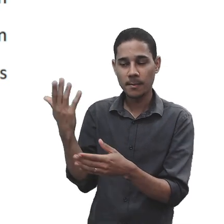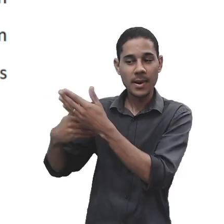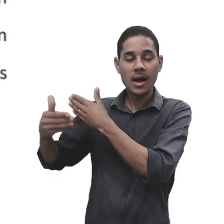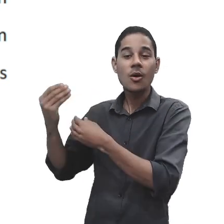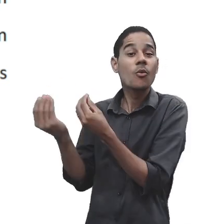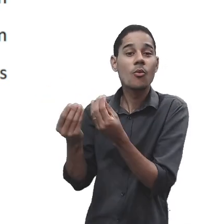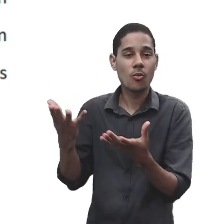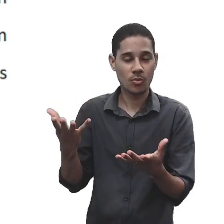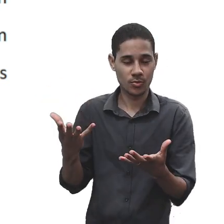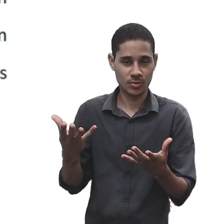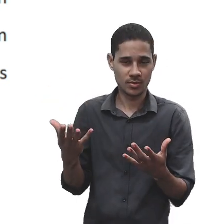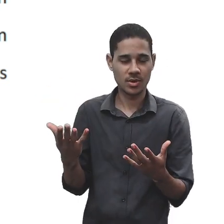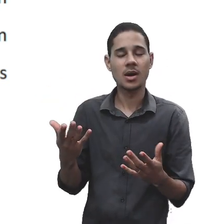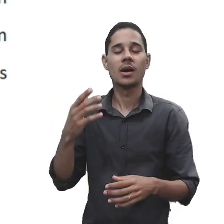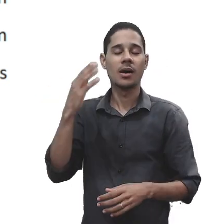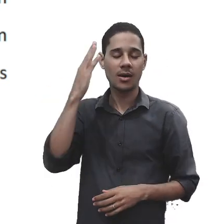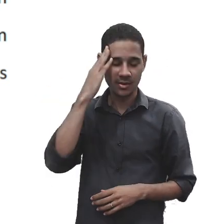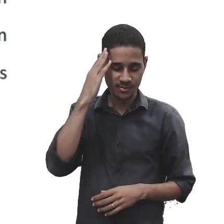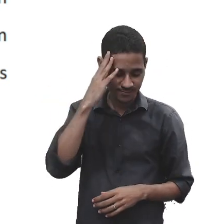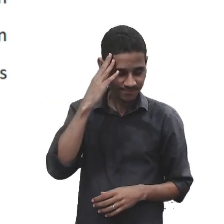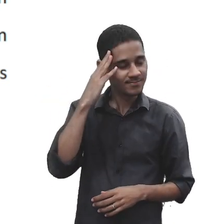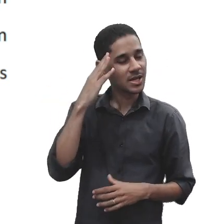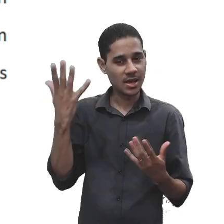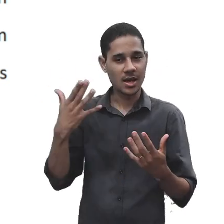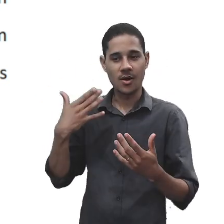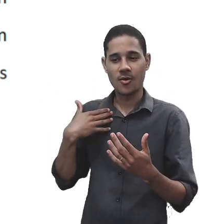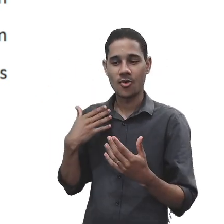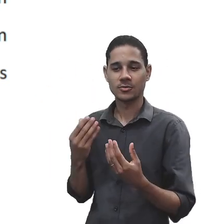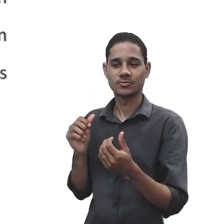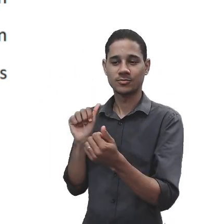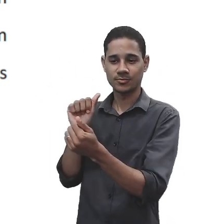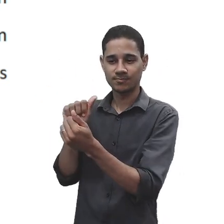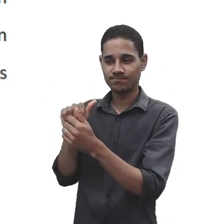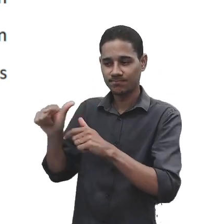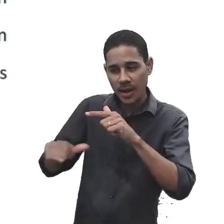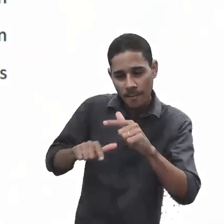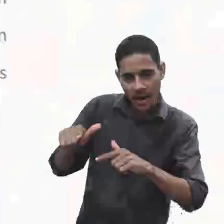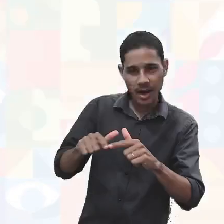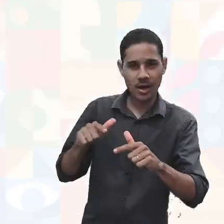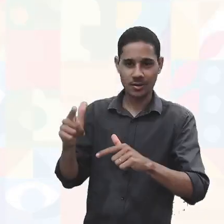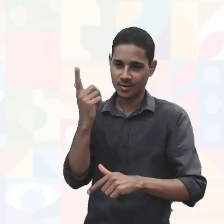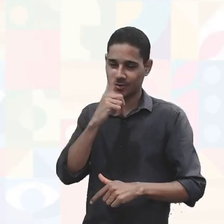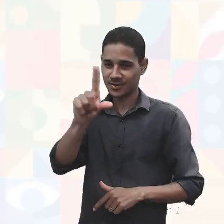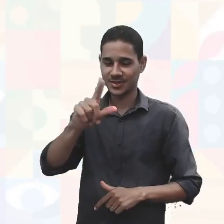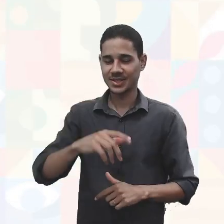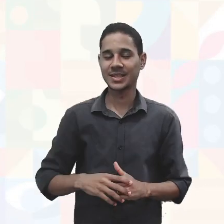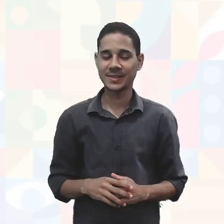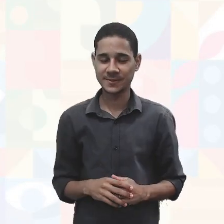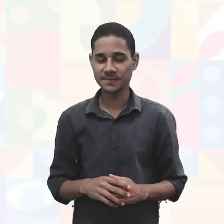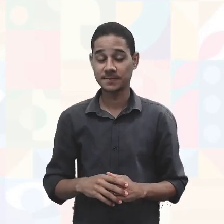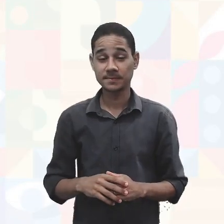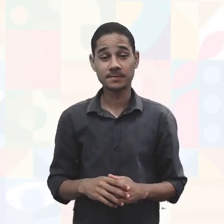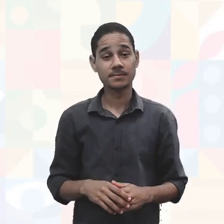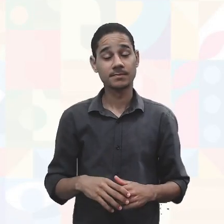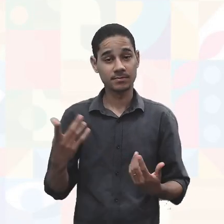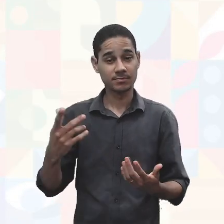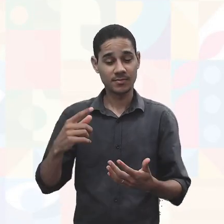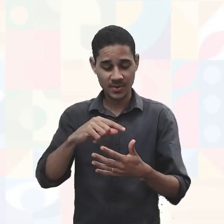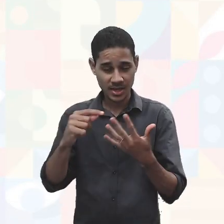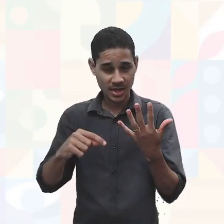nós podemos atuar, agir no decorrer do nosso trabalho. Então, com isso, com esses